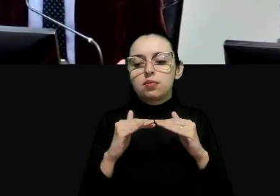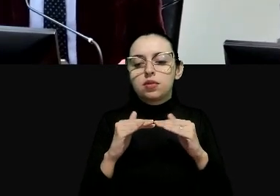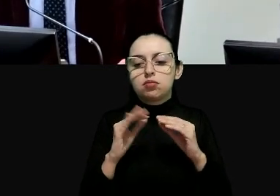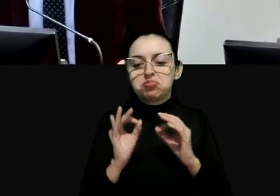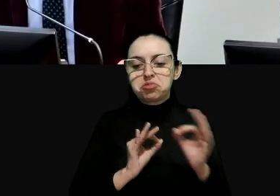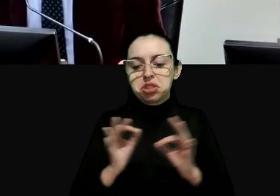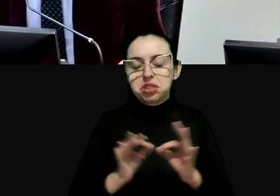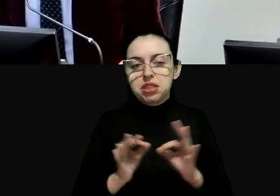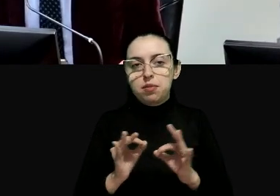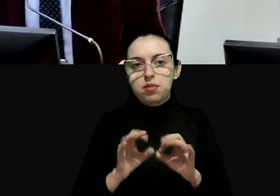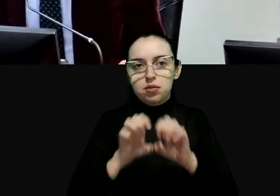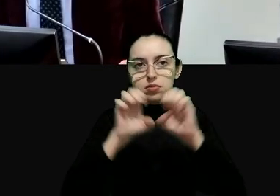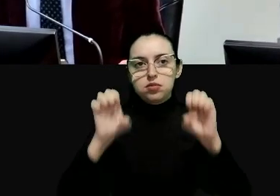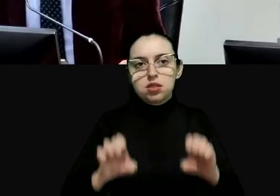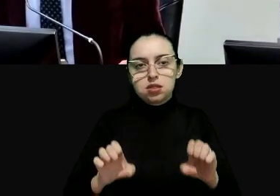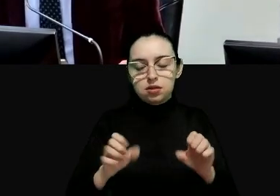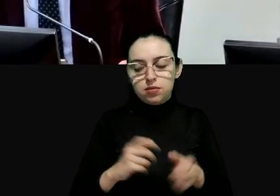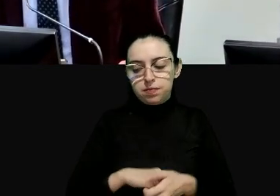sistema